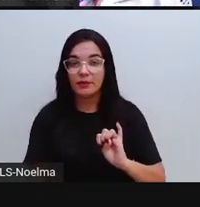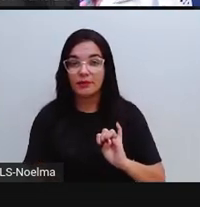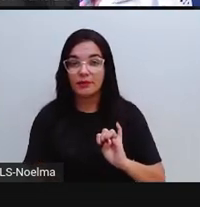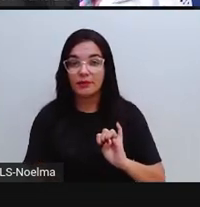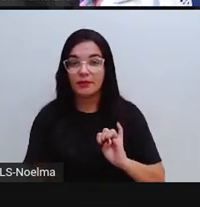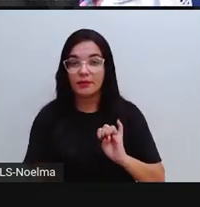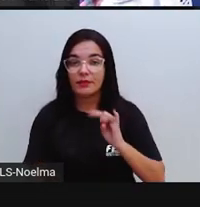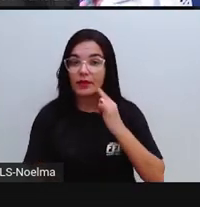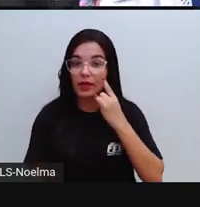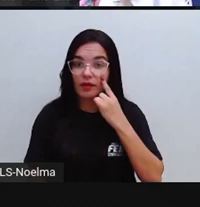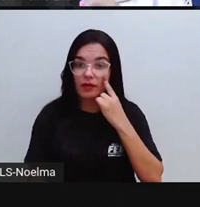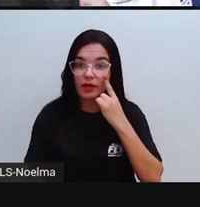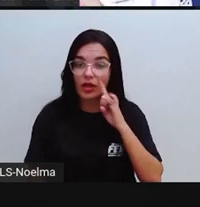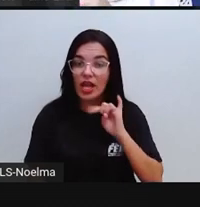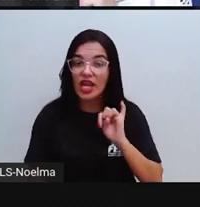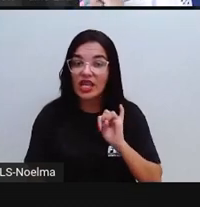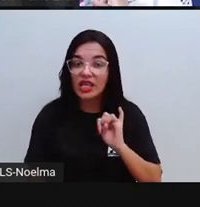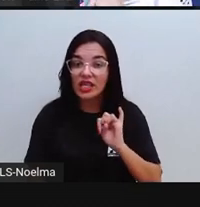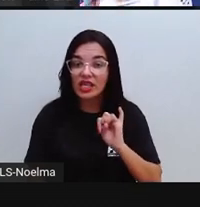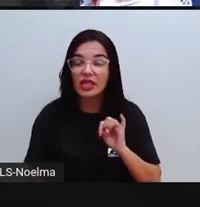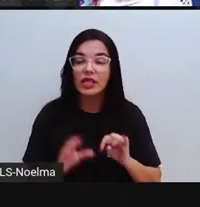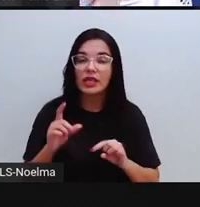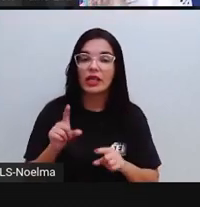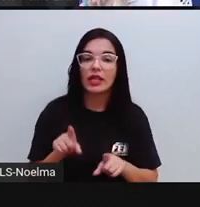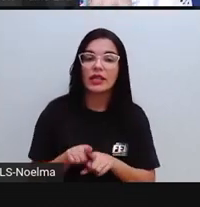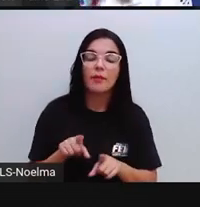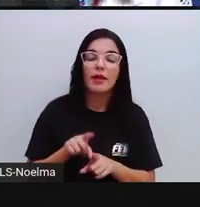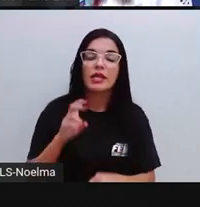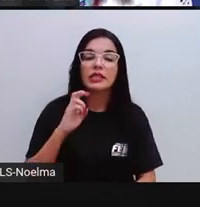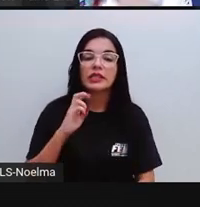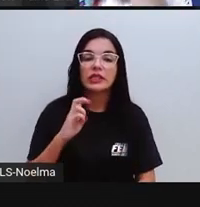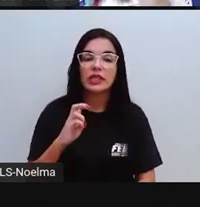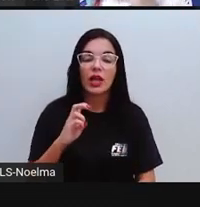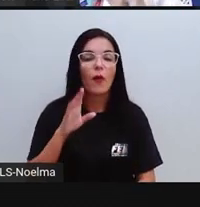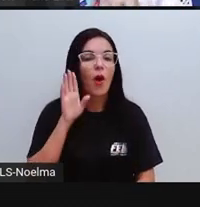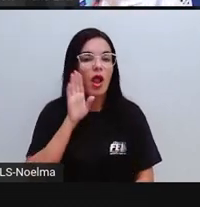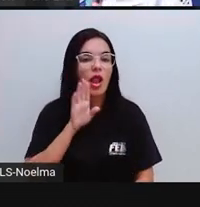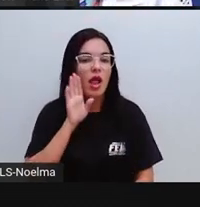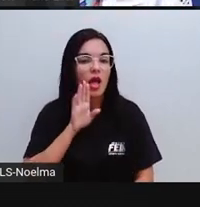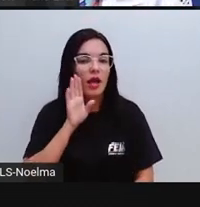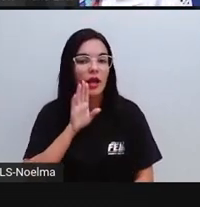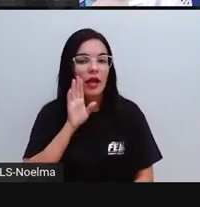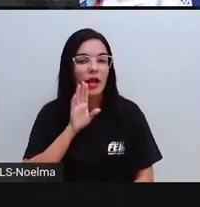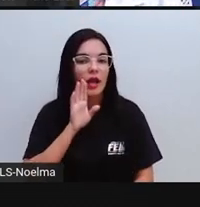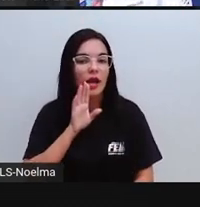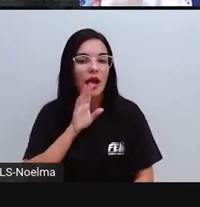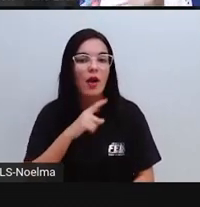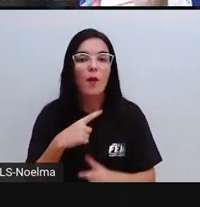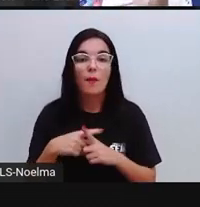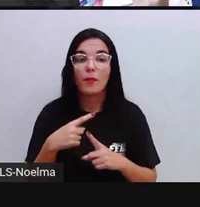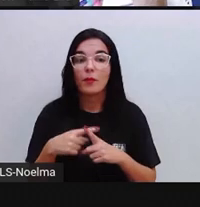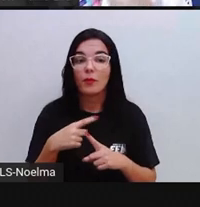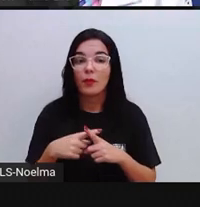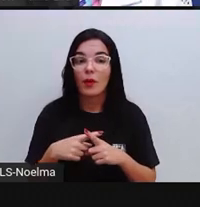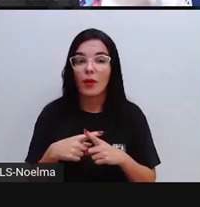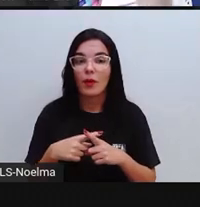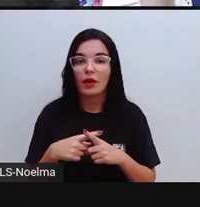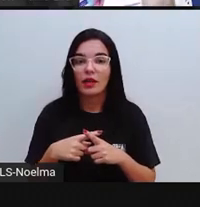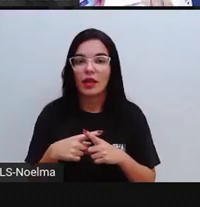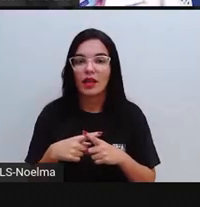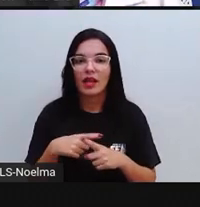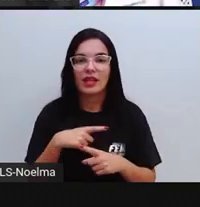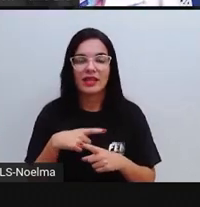observem, e a palavra cinco, ela é muito interessante, vamos analisar juntinhos, Cinco,